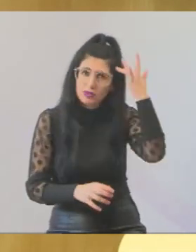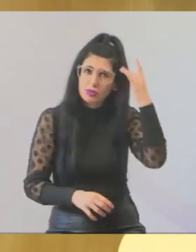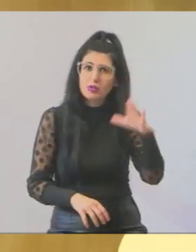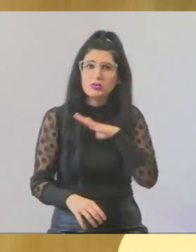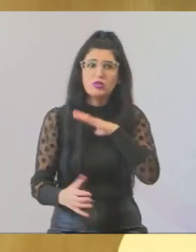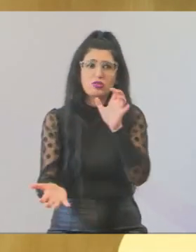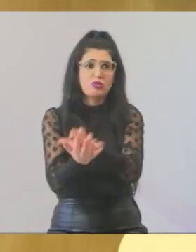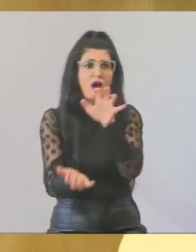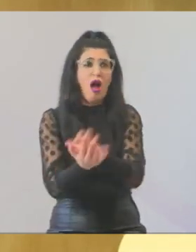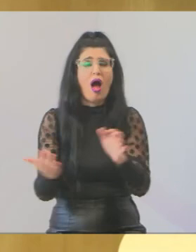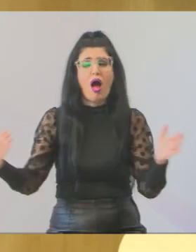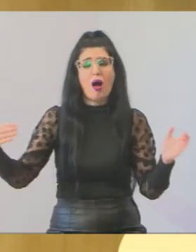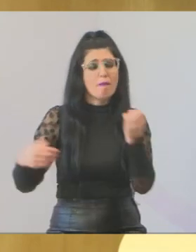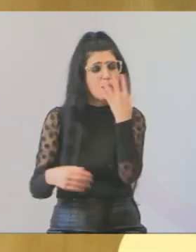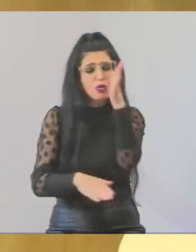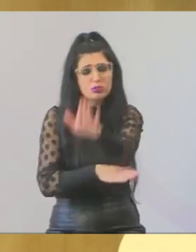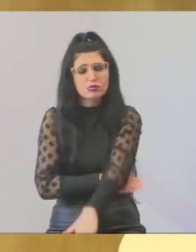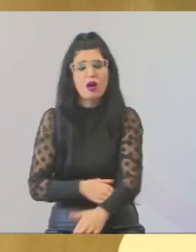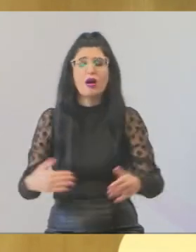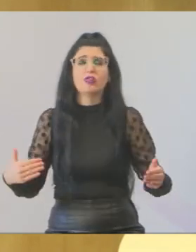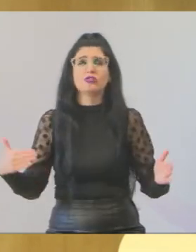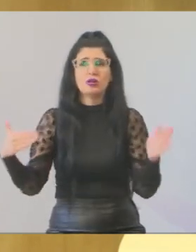quarta-feira que vem, se Deus quiser. Obrigado.